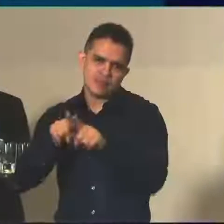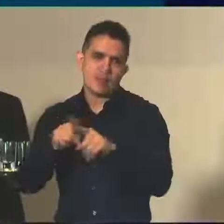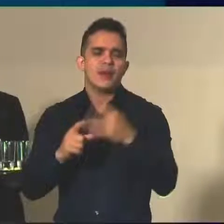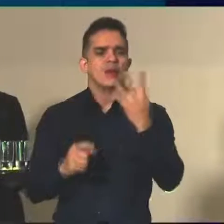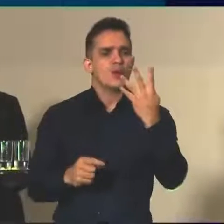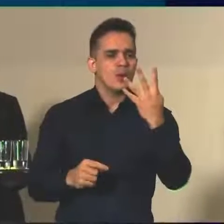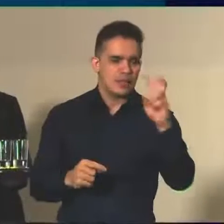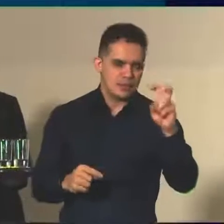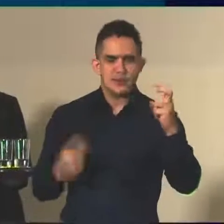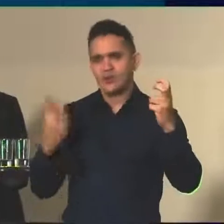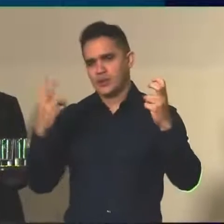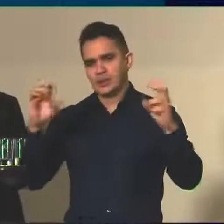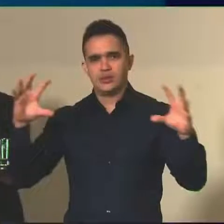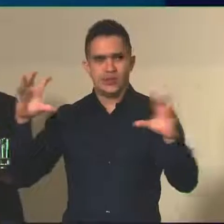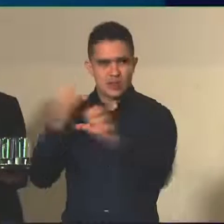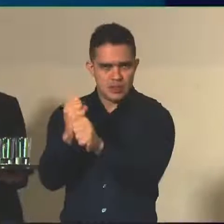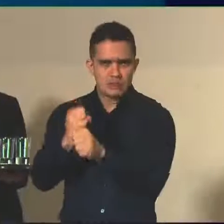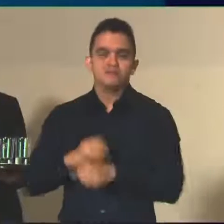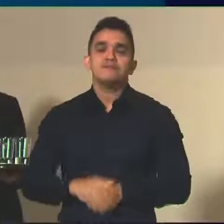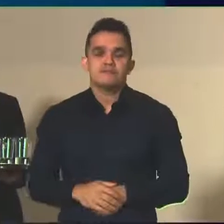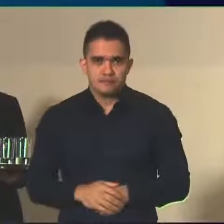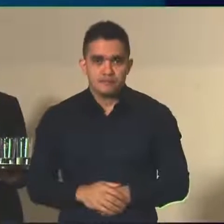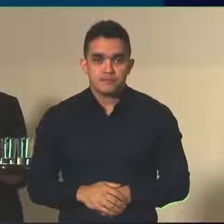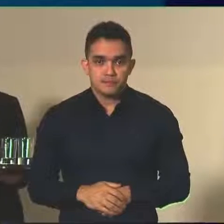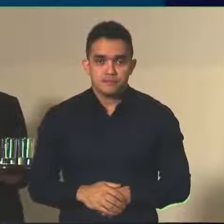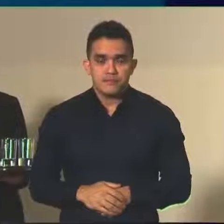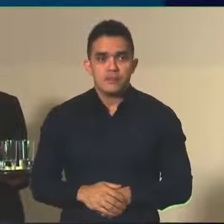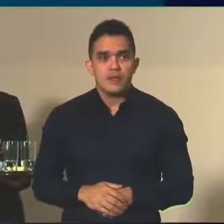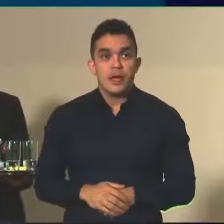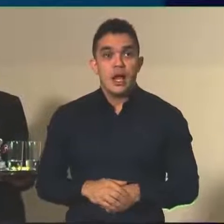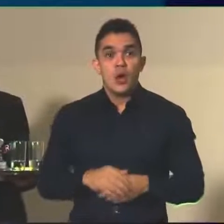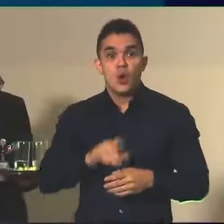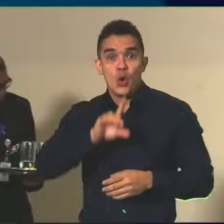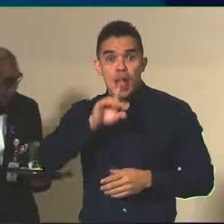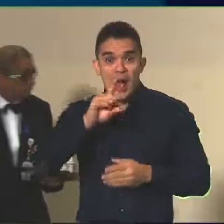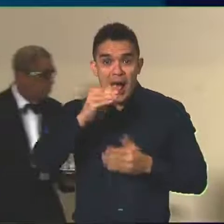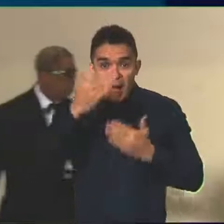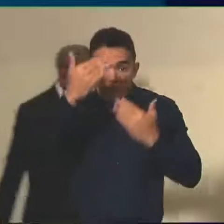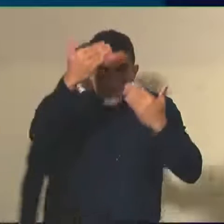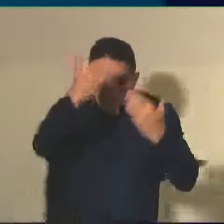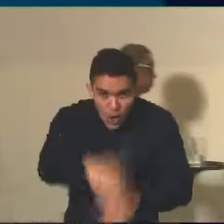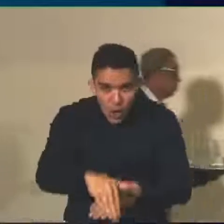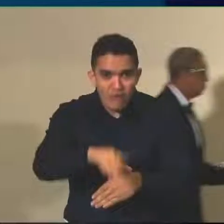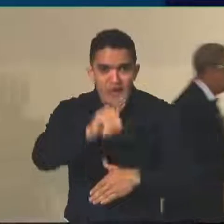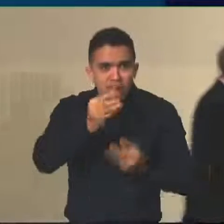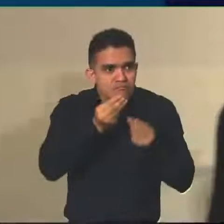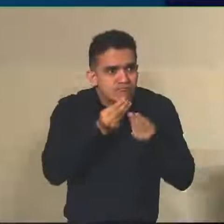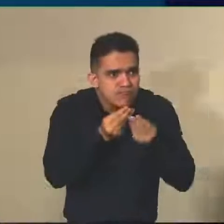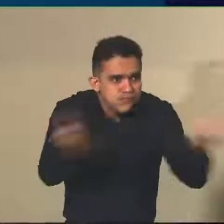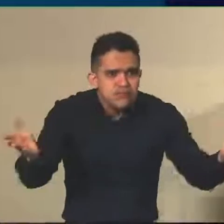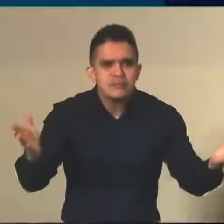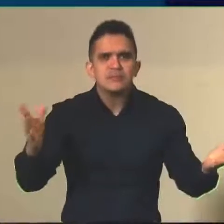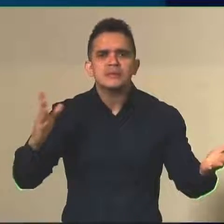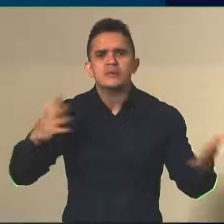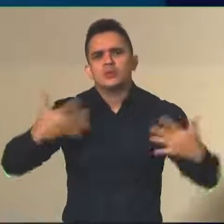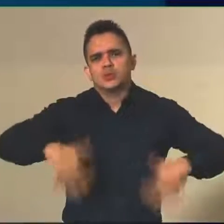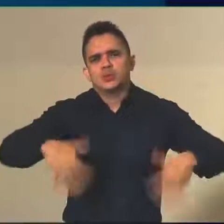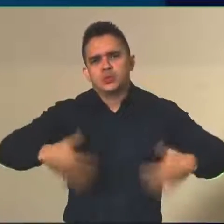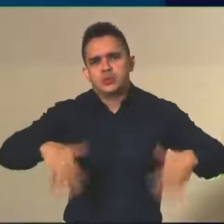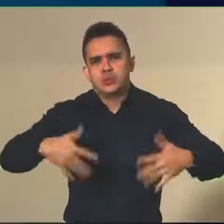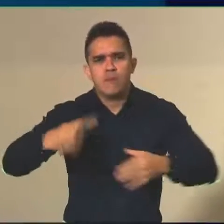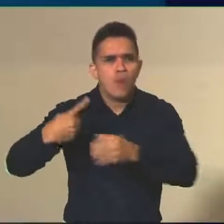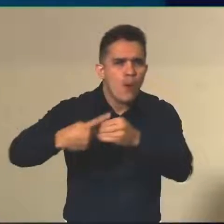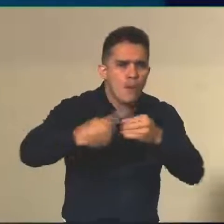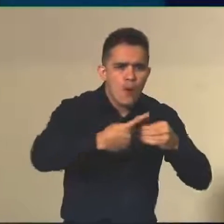A aplicação envolveu 1.747 municípios brasileiros, 11.175 locais de